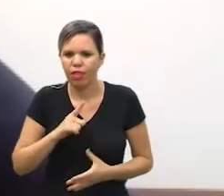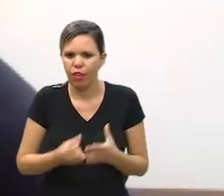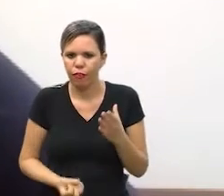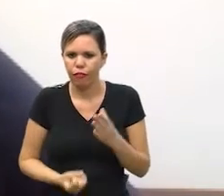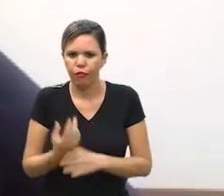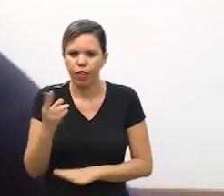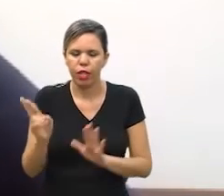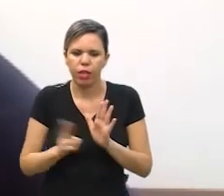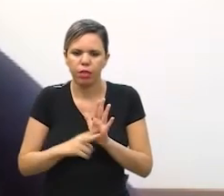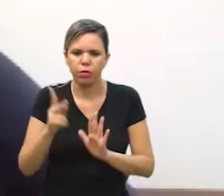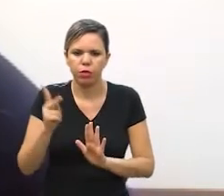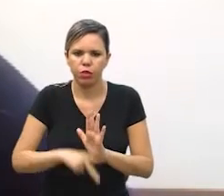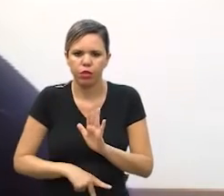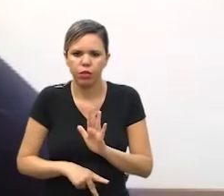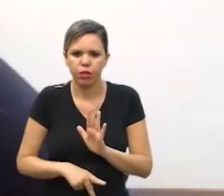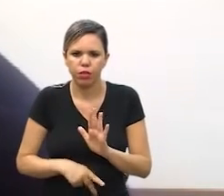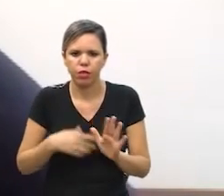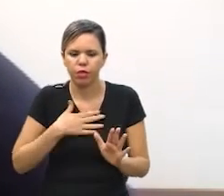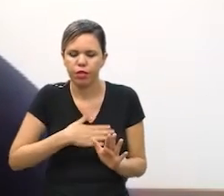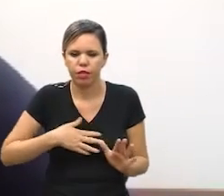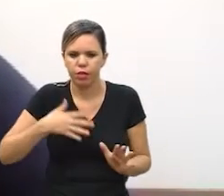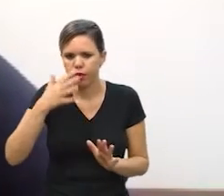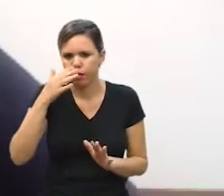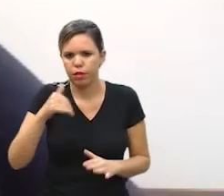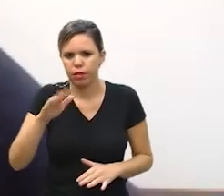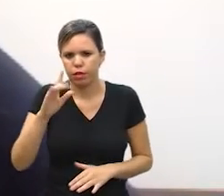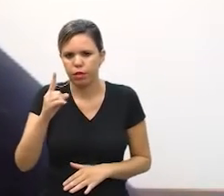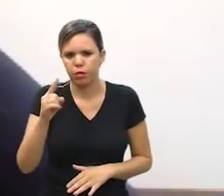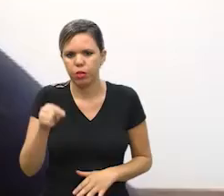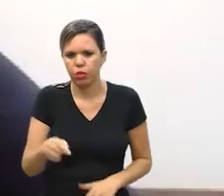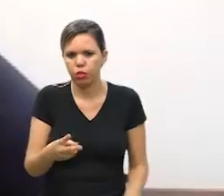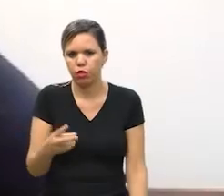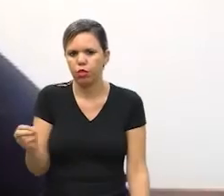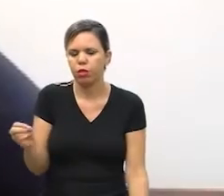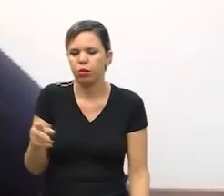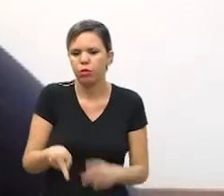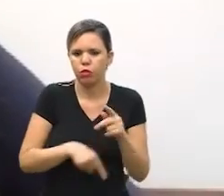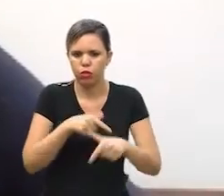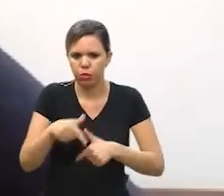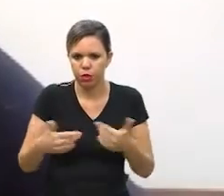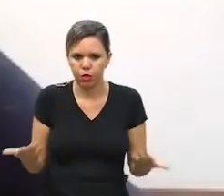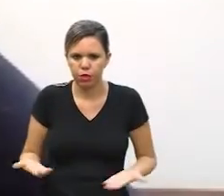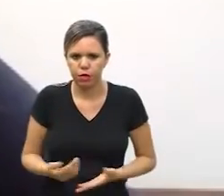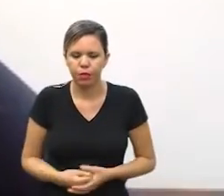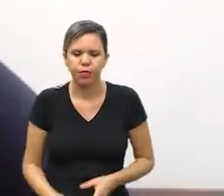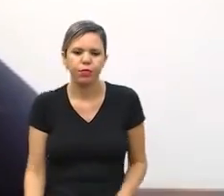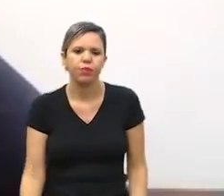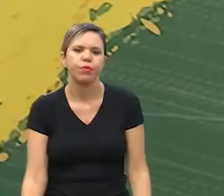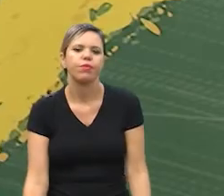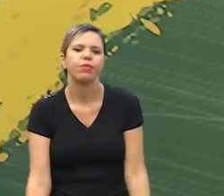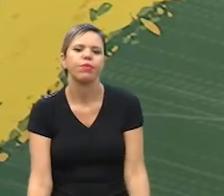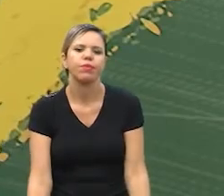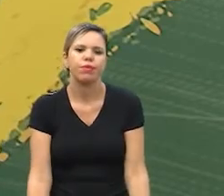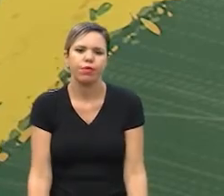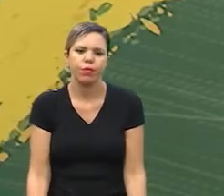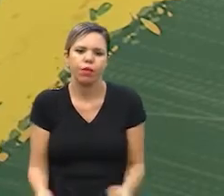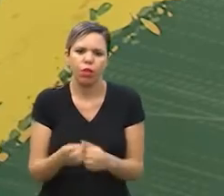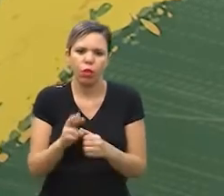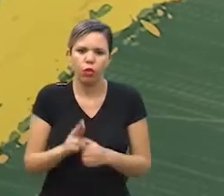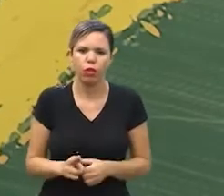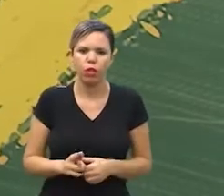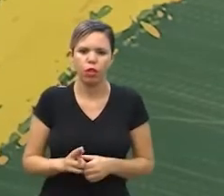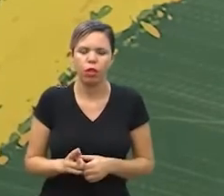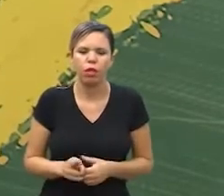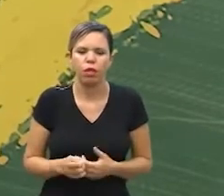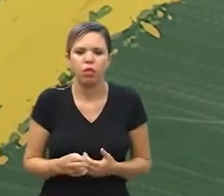fundado e representar esse projeto que é a paixão de mais de mil e duzentas pessoas que estão atuando hoje bom doutora